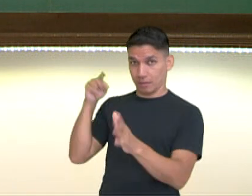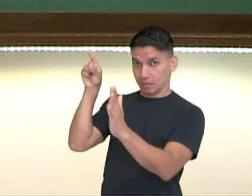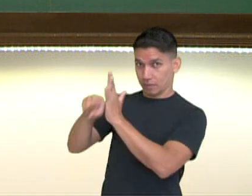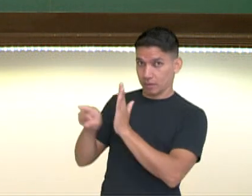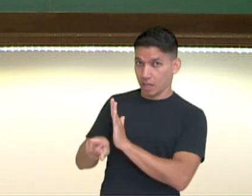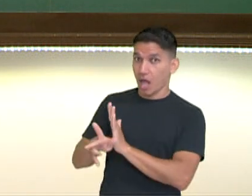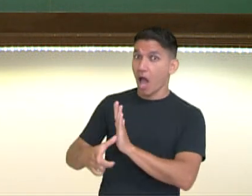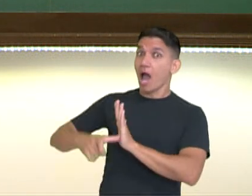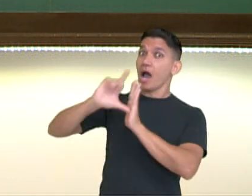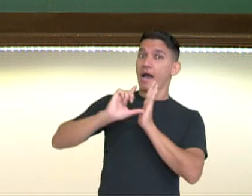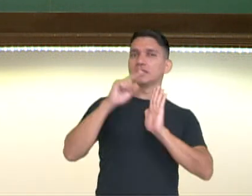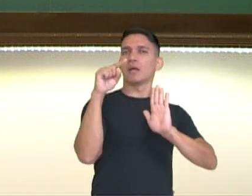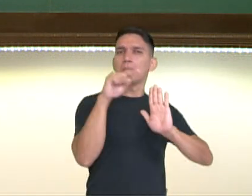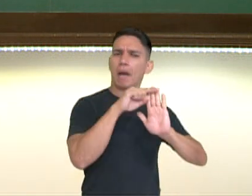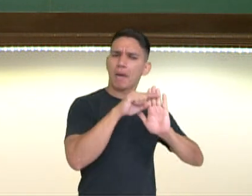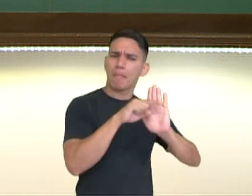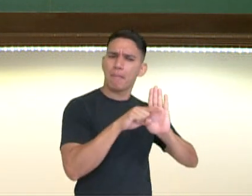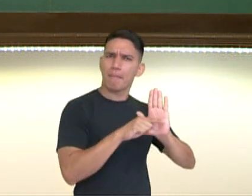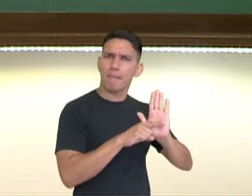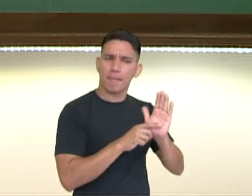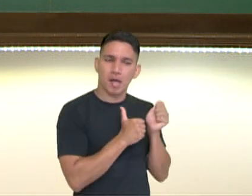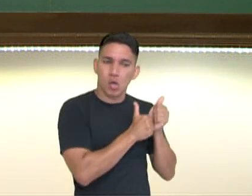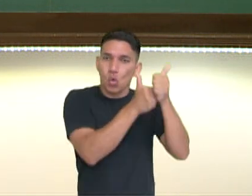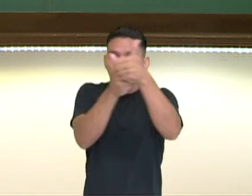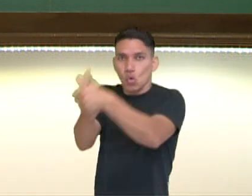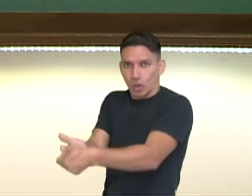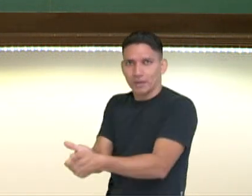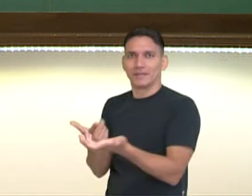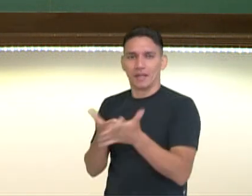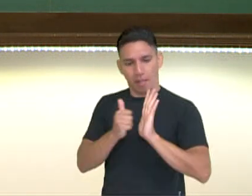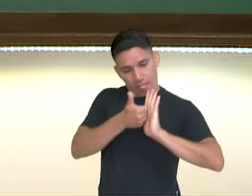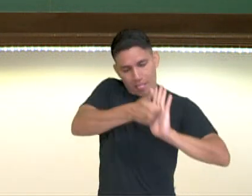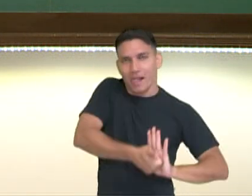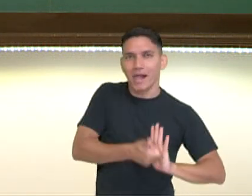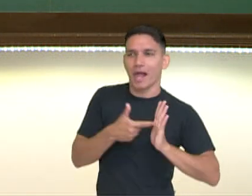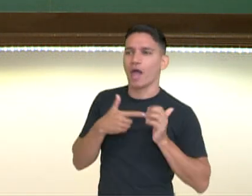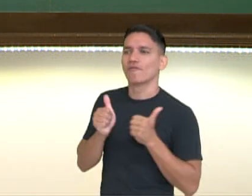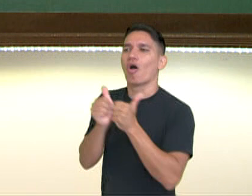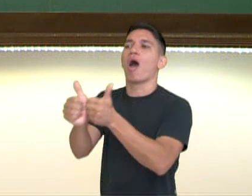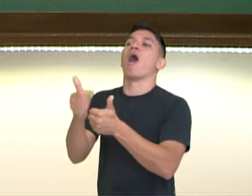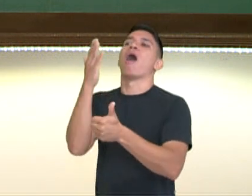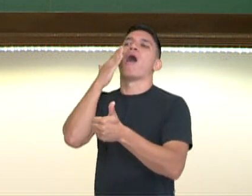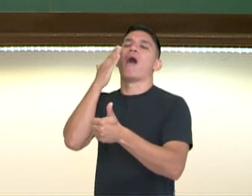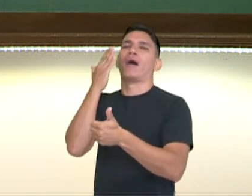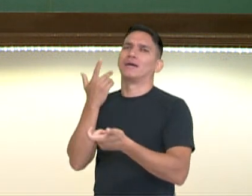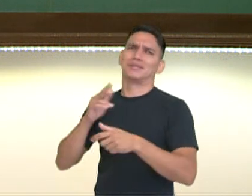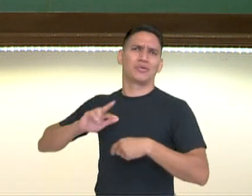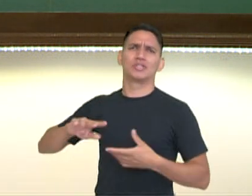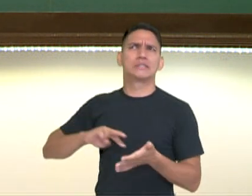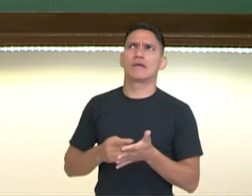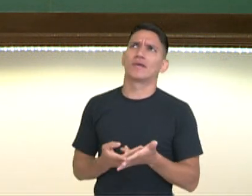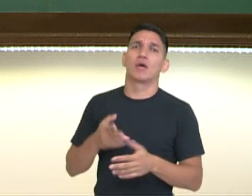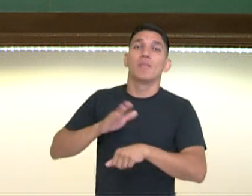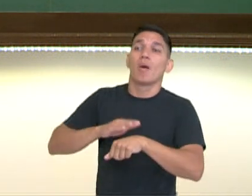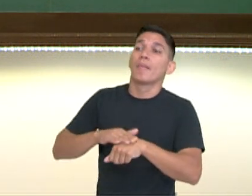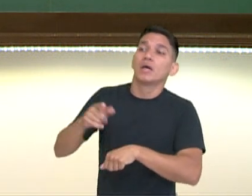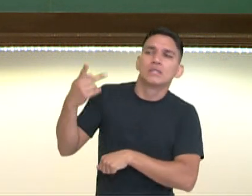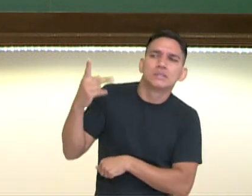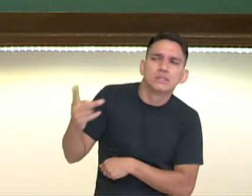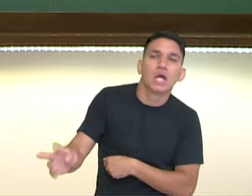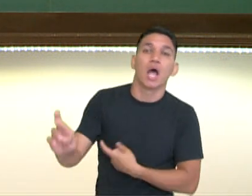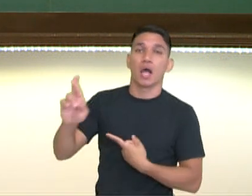vai roteirizar o seu percurso de perguntas. Isso não significa que lá no meio da entrevista ele não